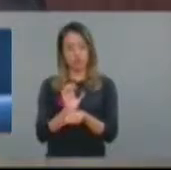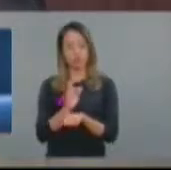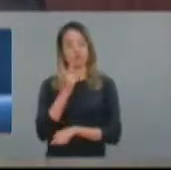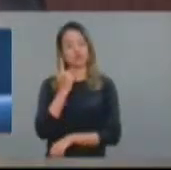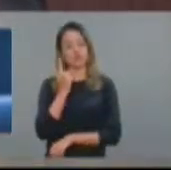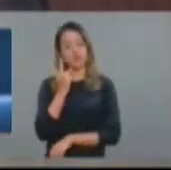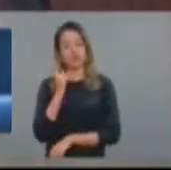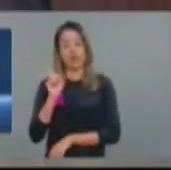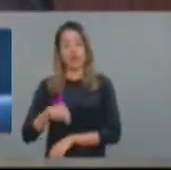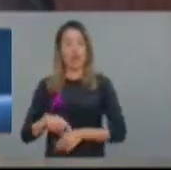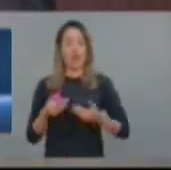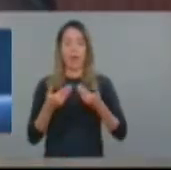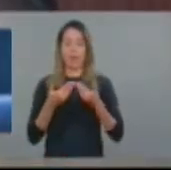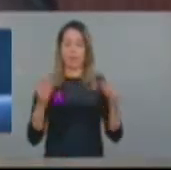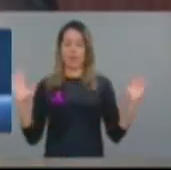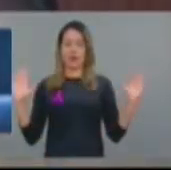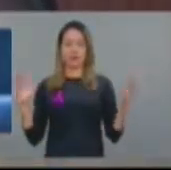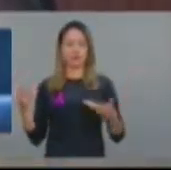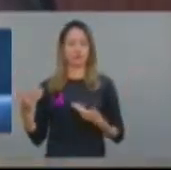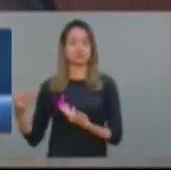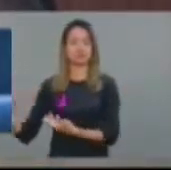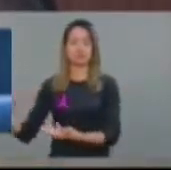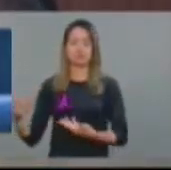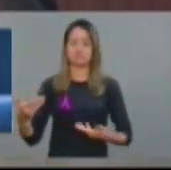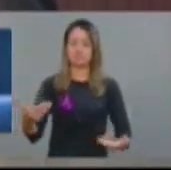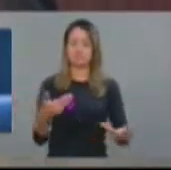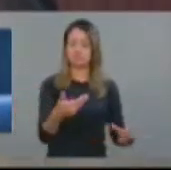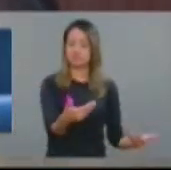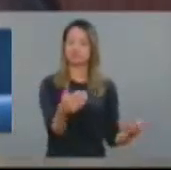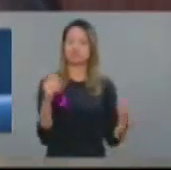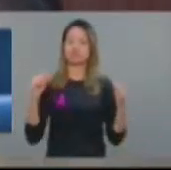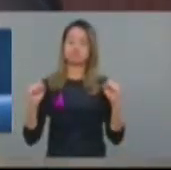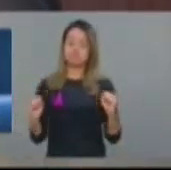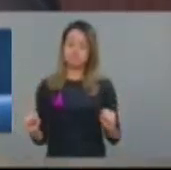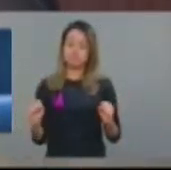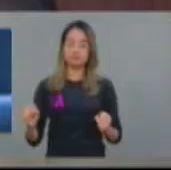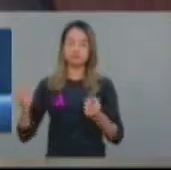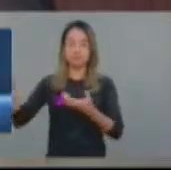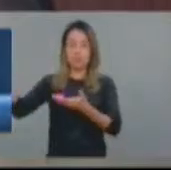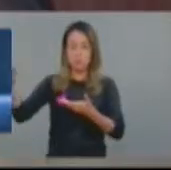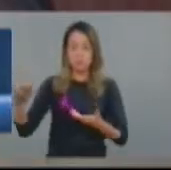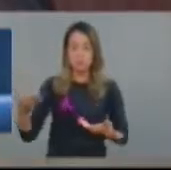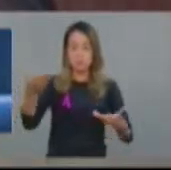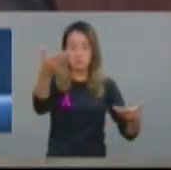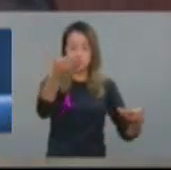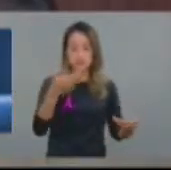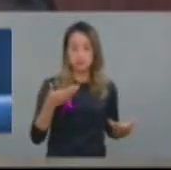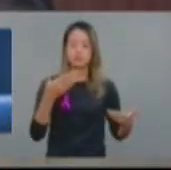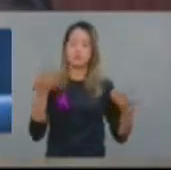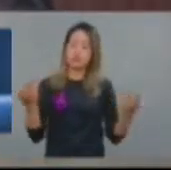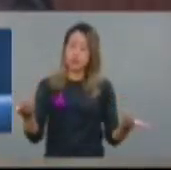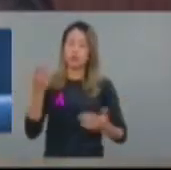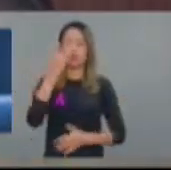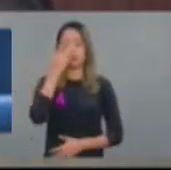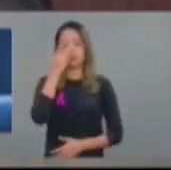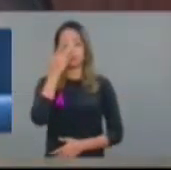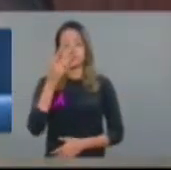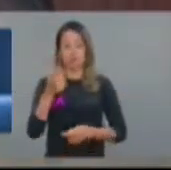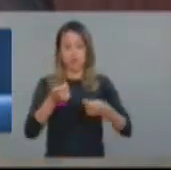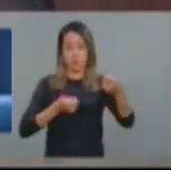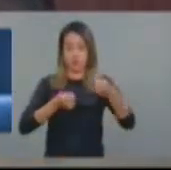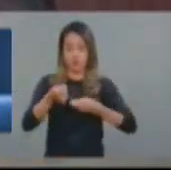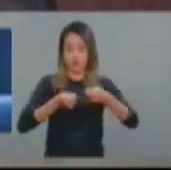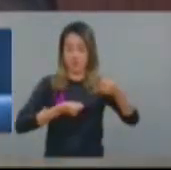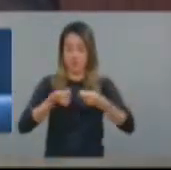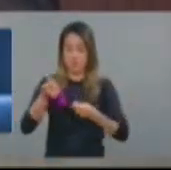aberto às novas parcerias, o que pode abrir ainda mais as portas, economicamente falando.